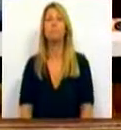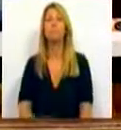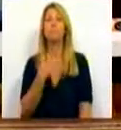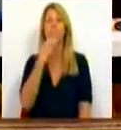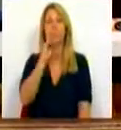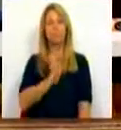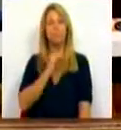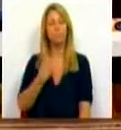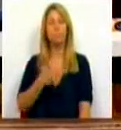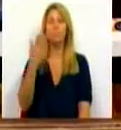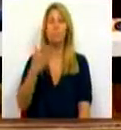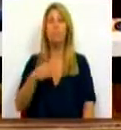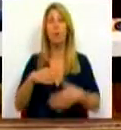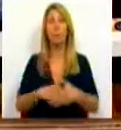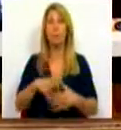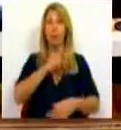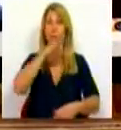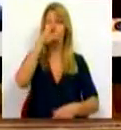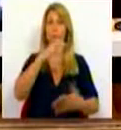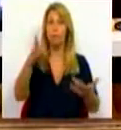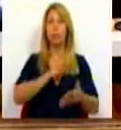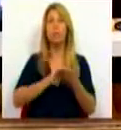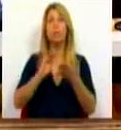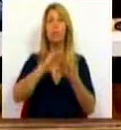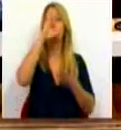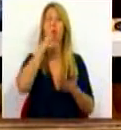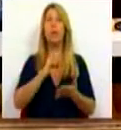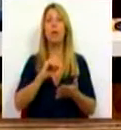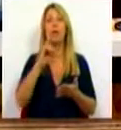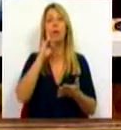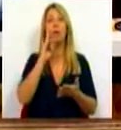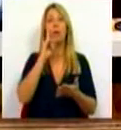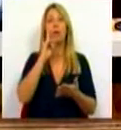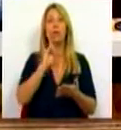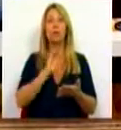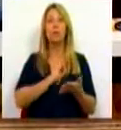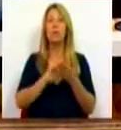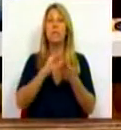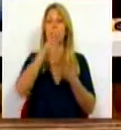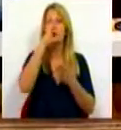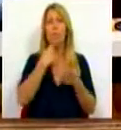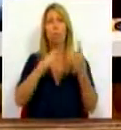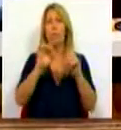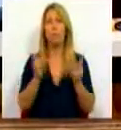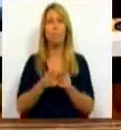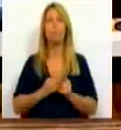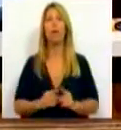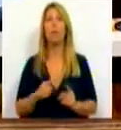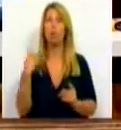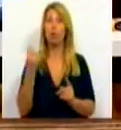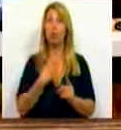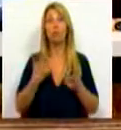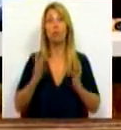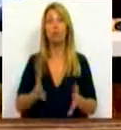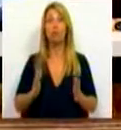Obrigado Sr. Presidente, queria comentar ao Sr. Ministro, Sr. Secretário do Estado e Sr. Secretário do Estado uma pergunta breve. Nós já vamos